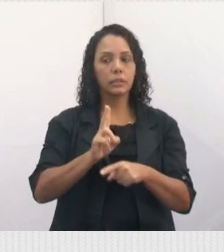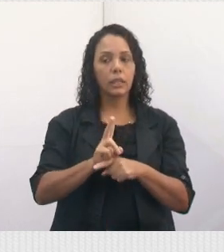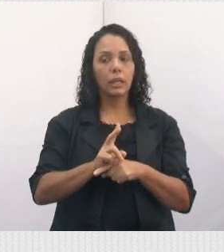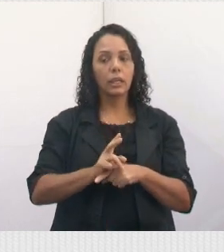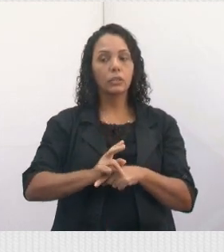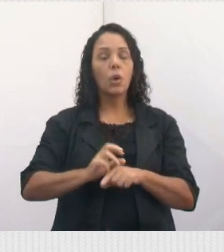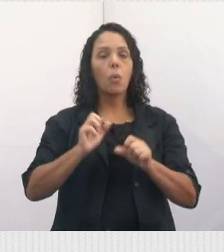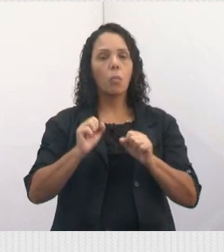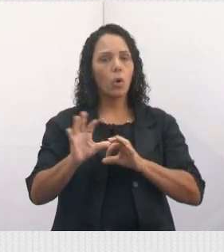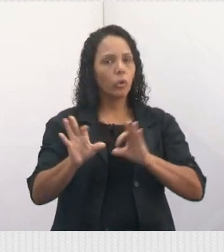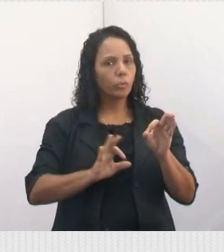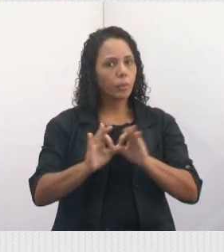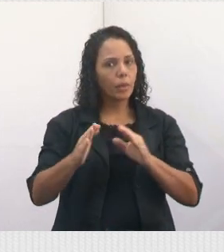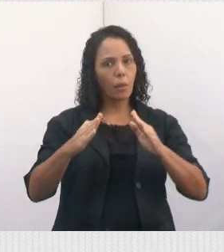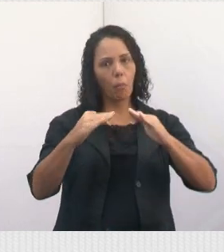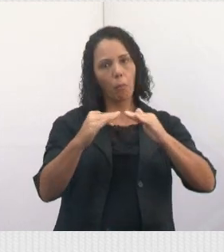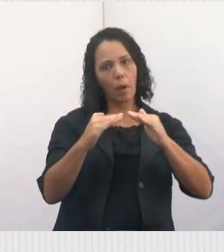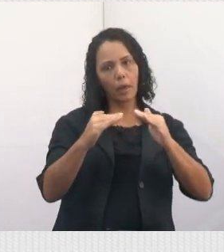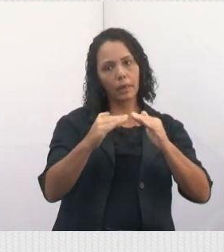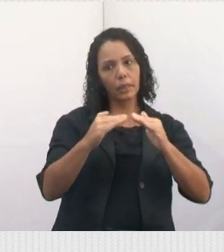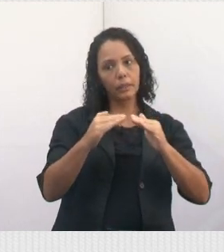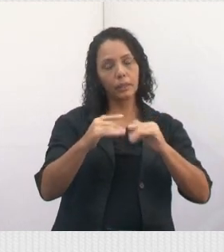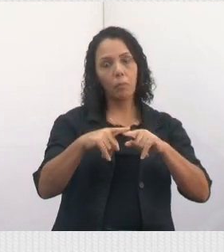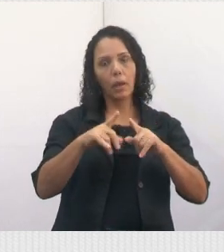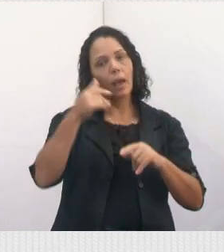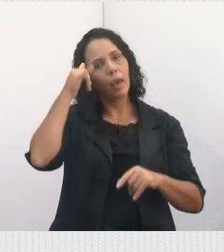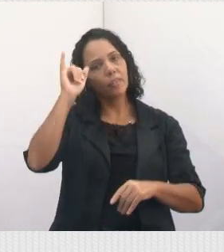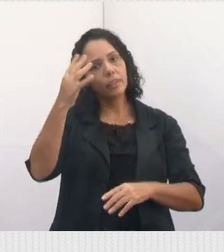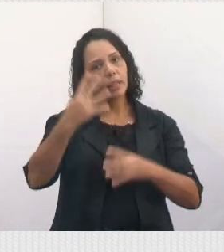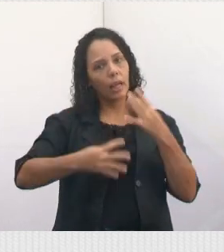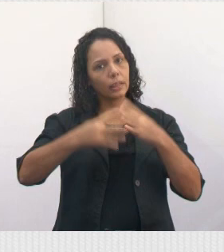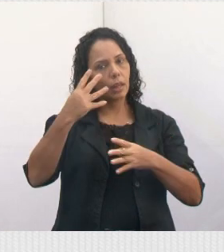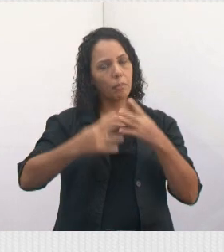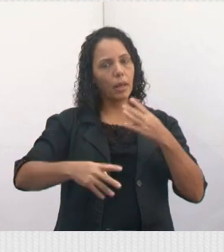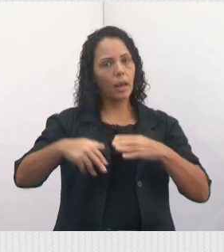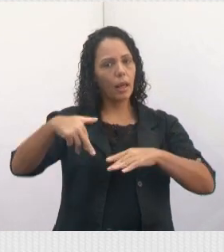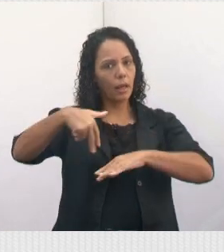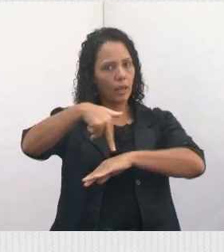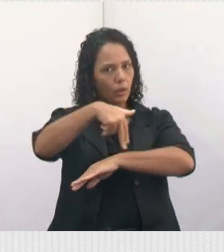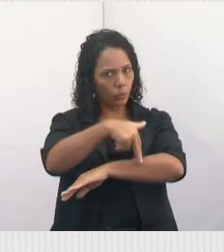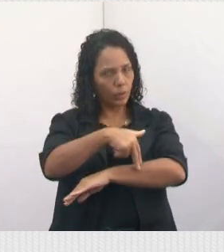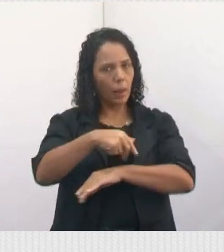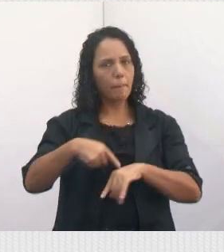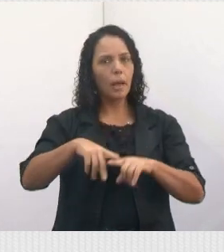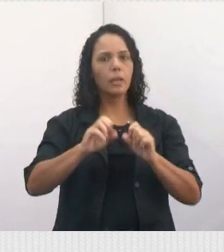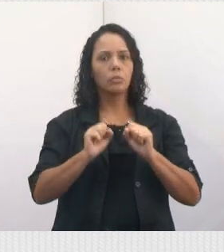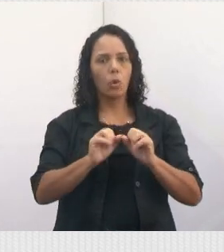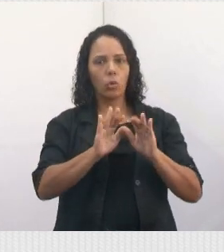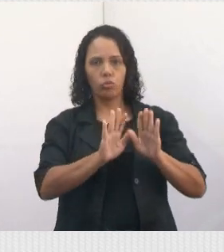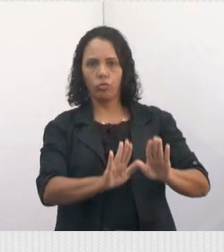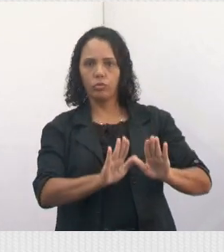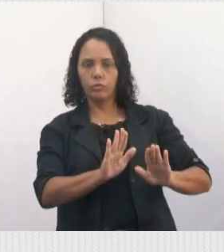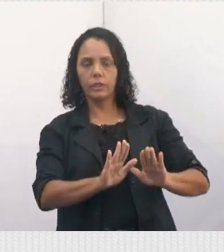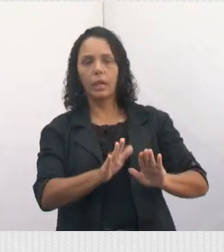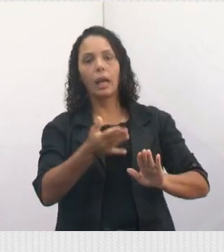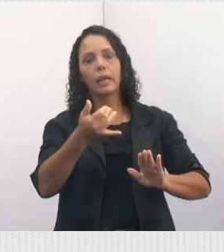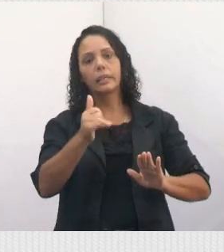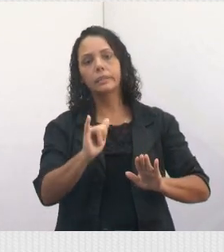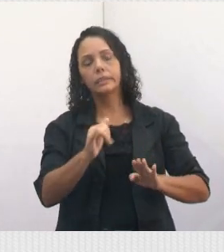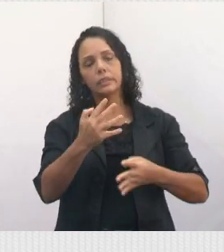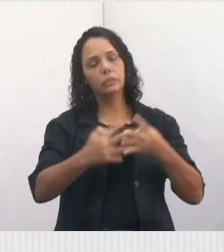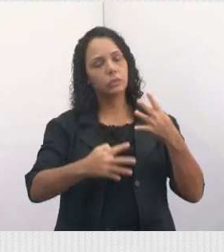ali, você pode colocar uma casinha, desde que não atrapalhe o trânsito de pedestres, tá? Mas ele pode permanecer naquele local, desde que ele não